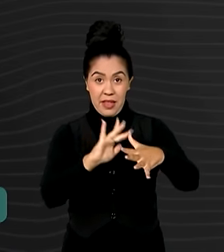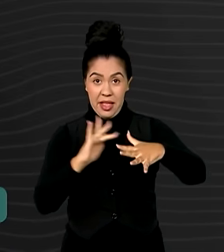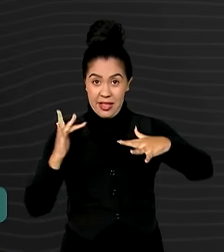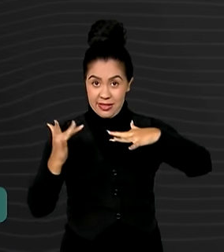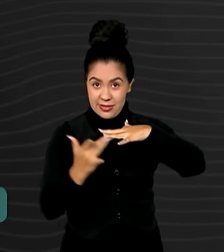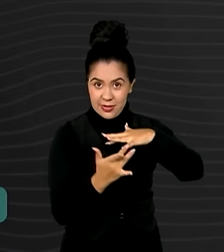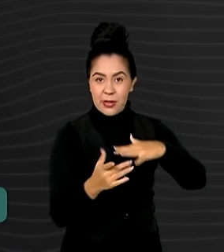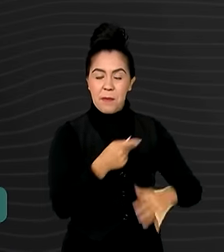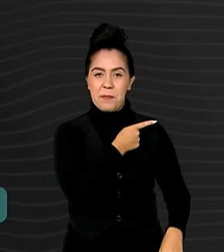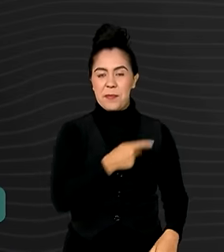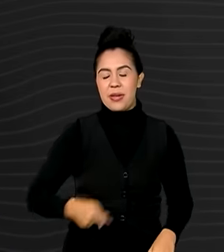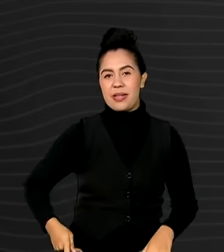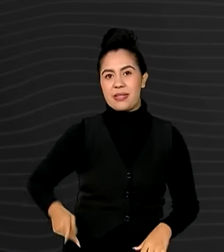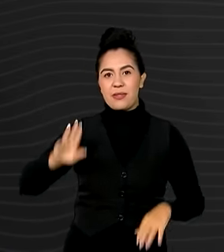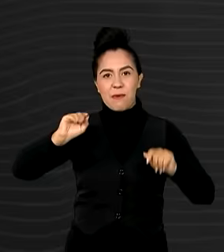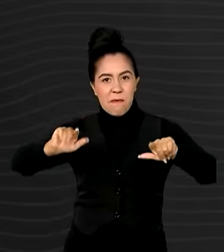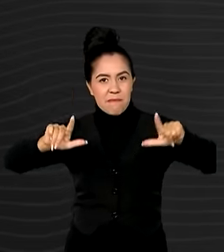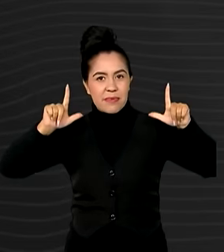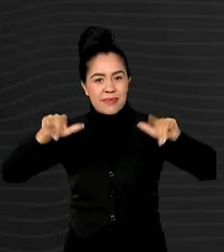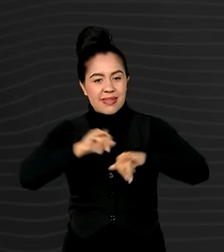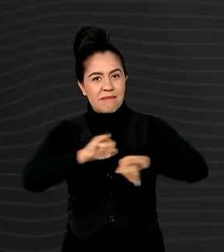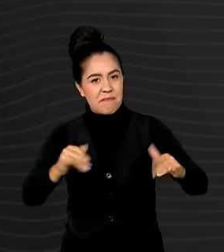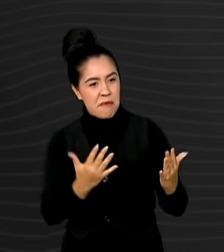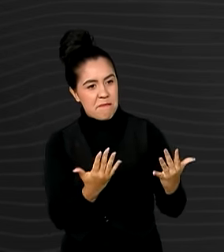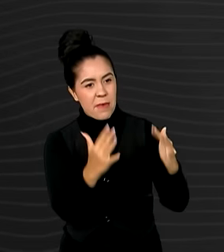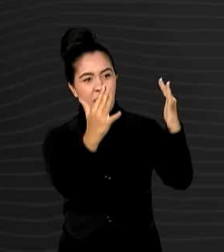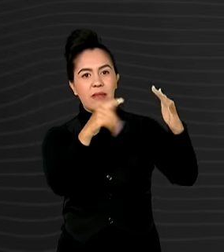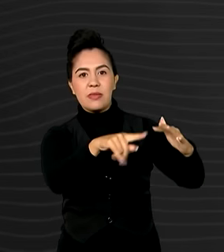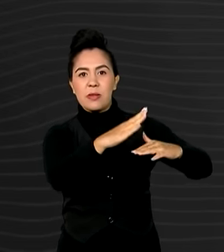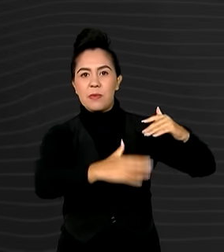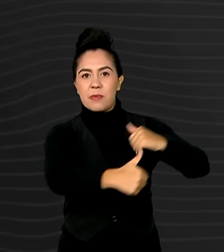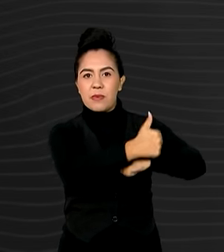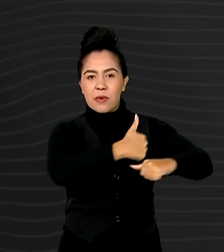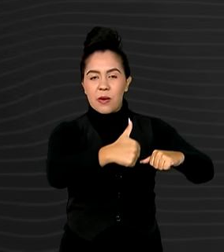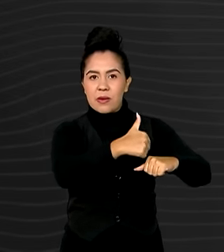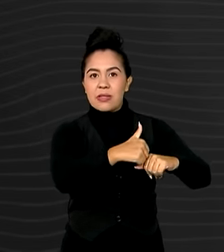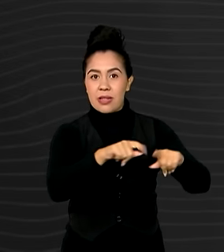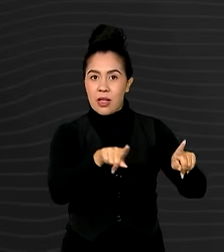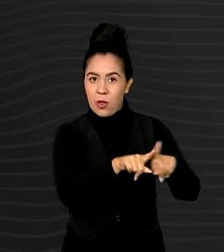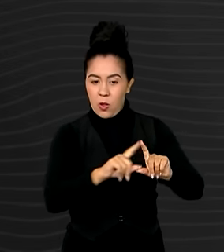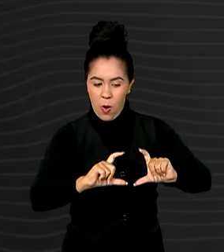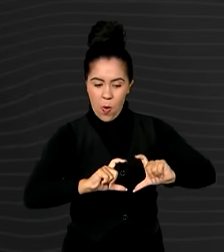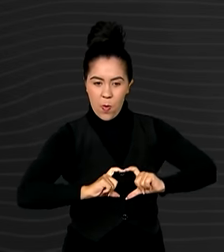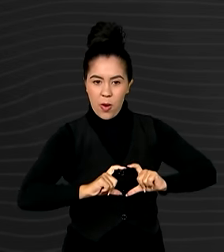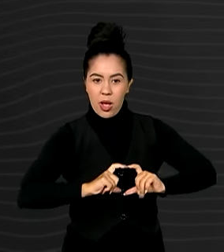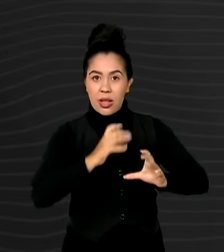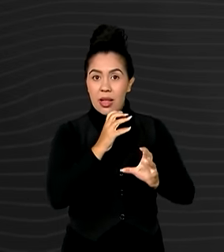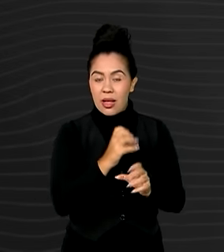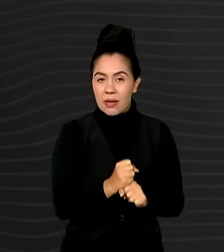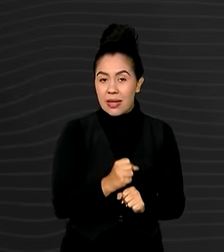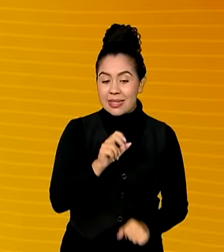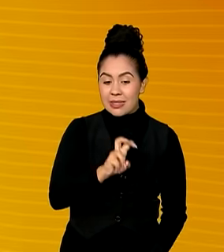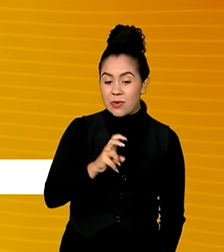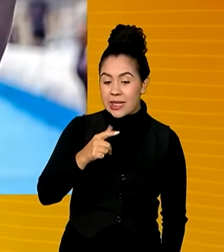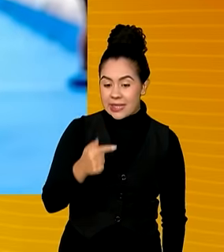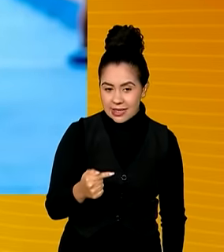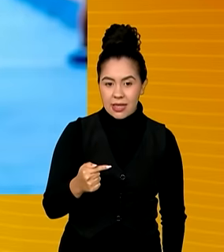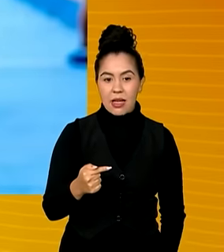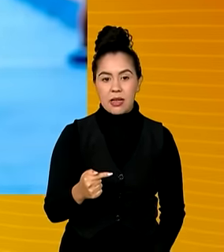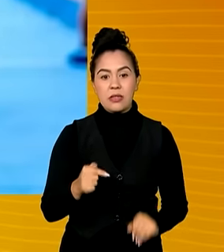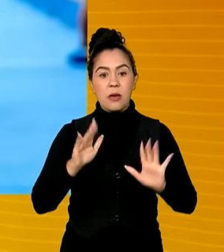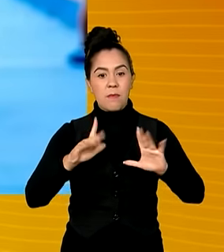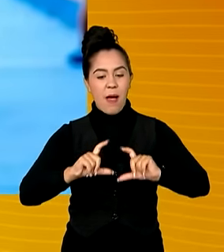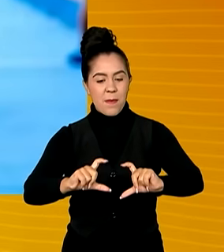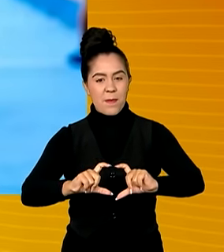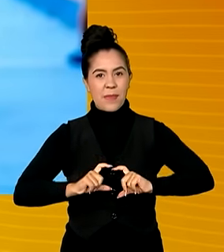sociais, o presidente Lula parabenizou os atletas quando o saldo de medalhas ainda estava em 57. Uma dessas